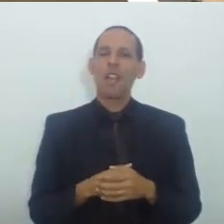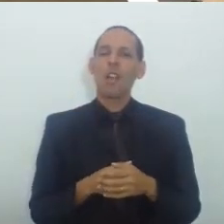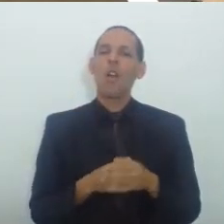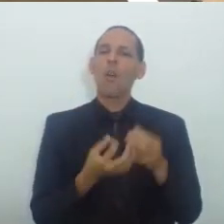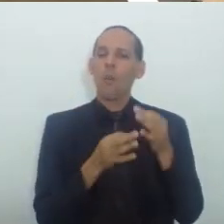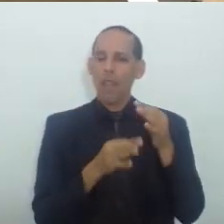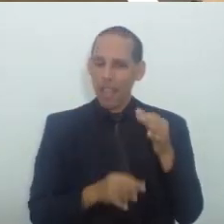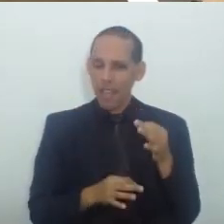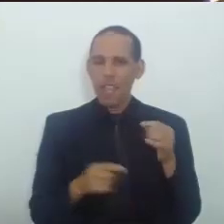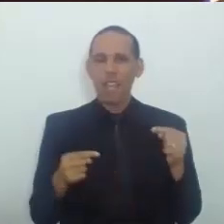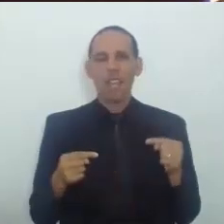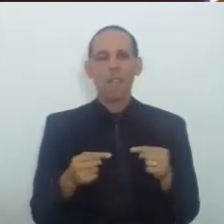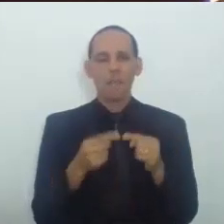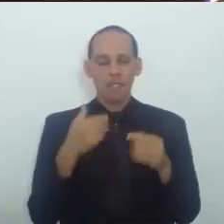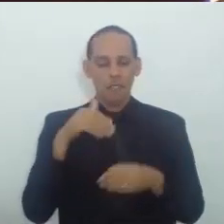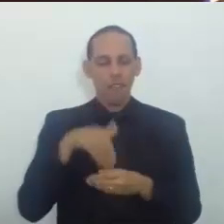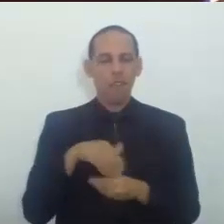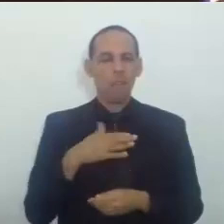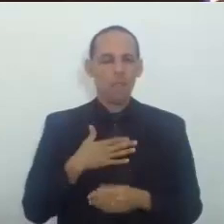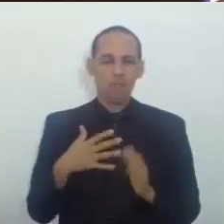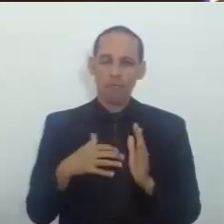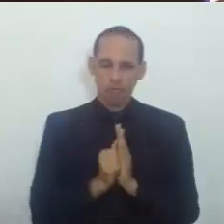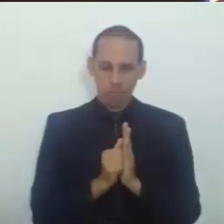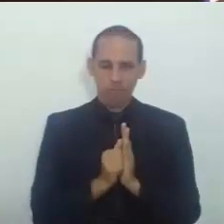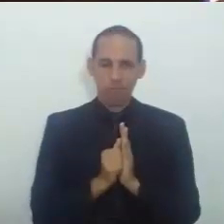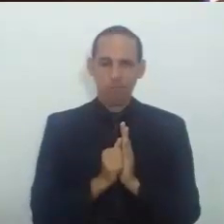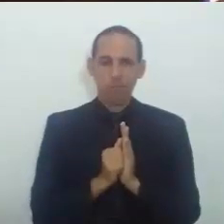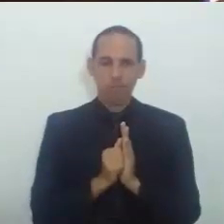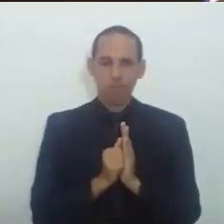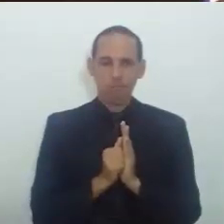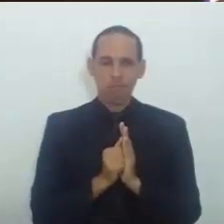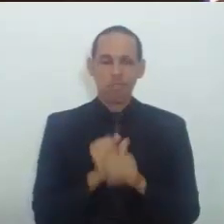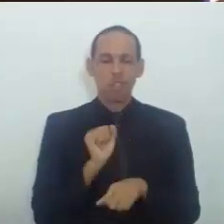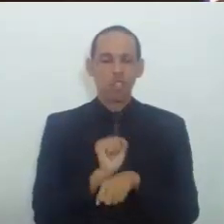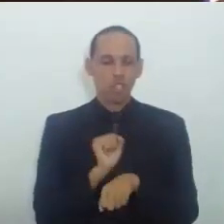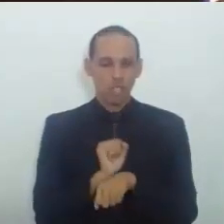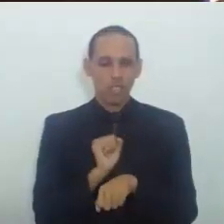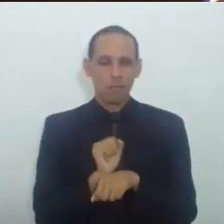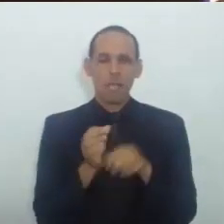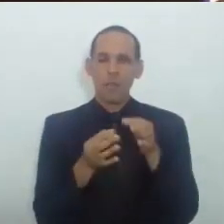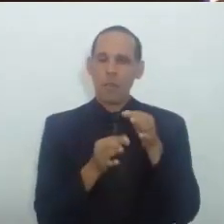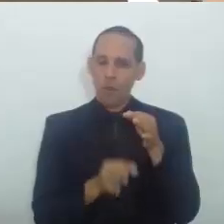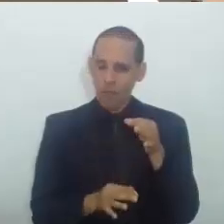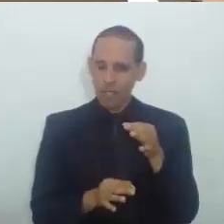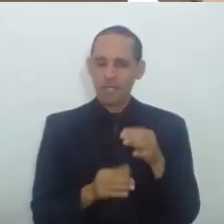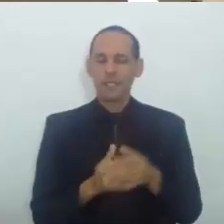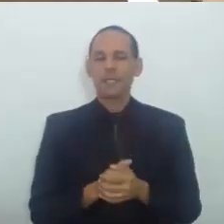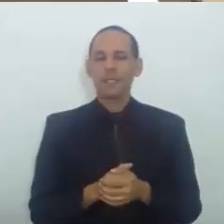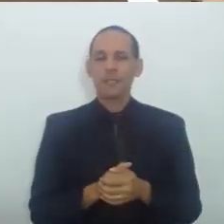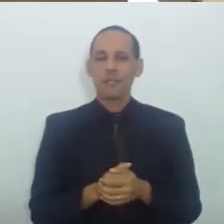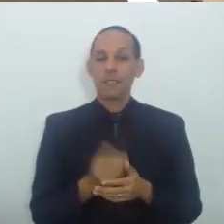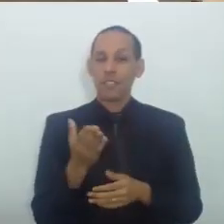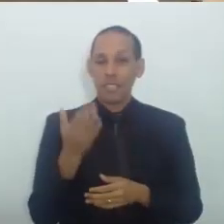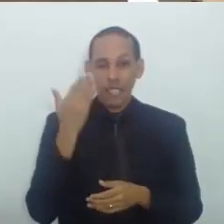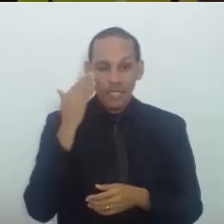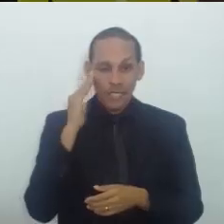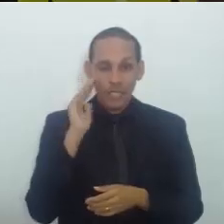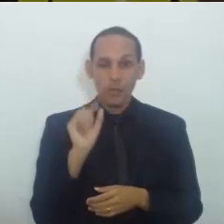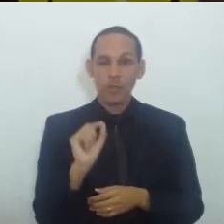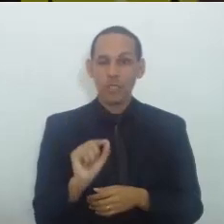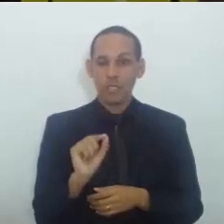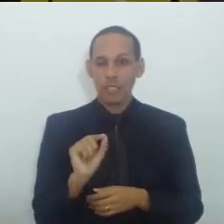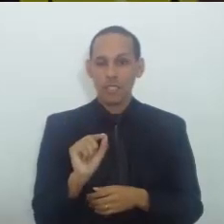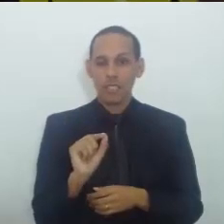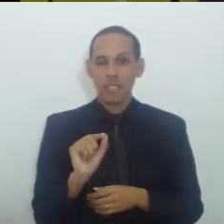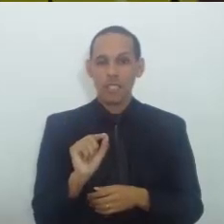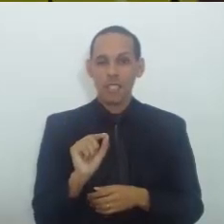Mas Registro Certo Para guardar Essa coerência Vossa excelência Entende que o curso É